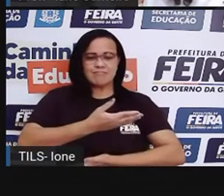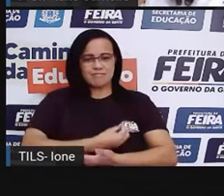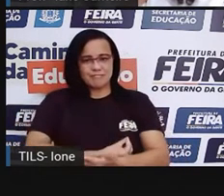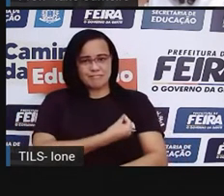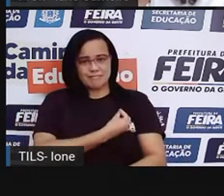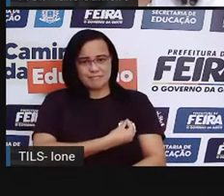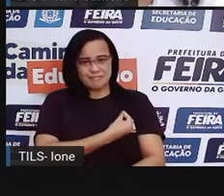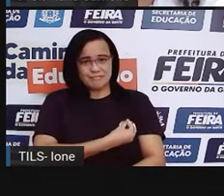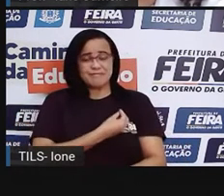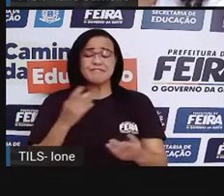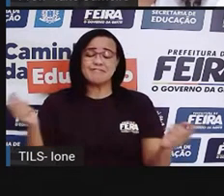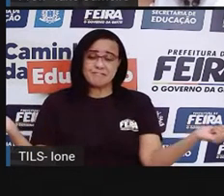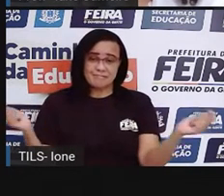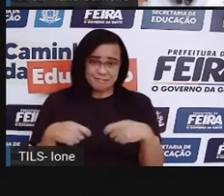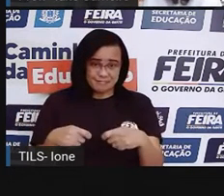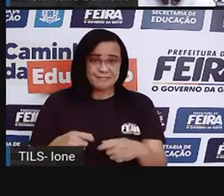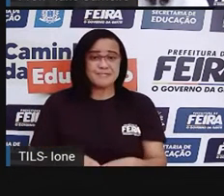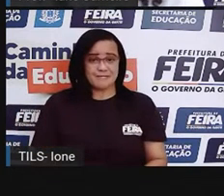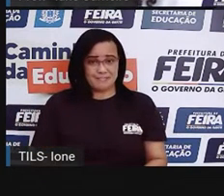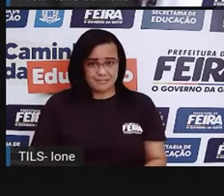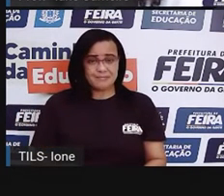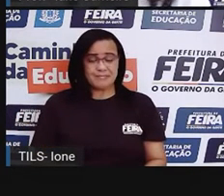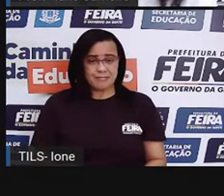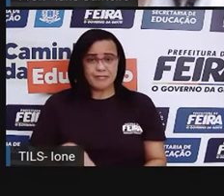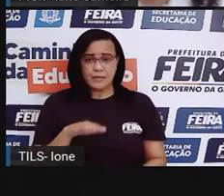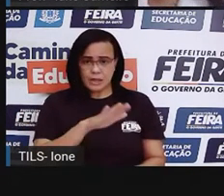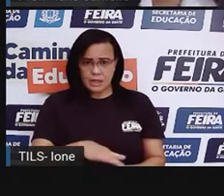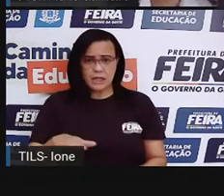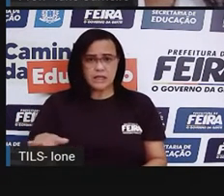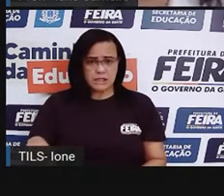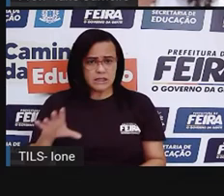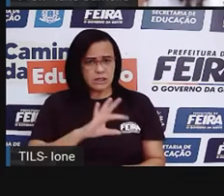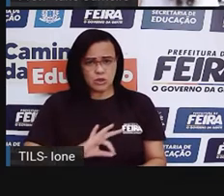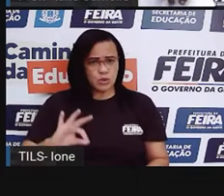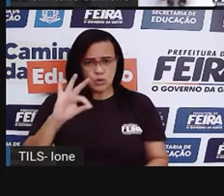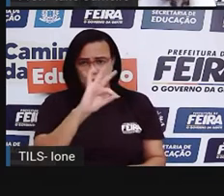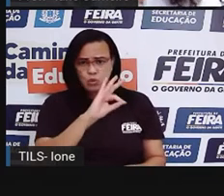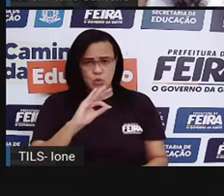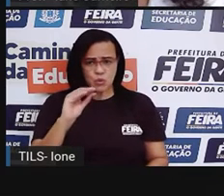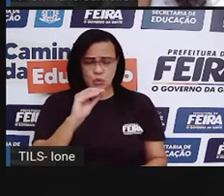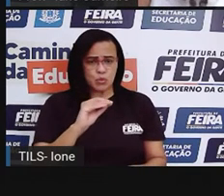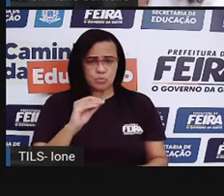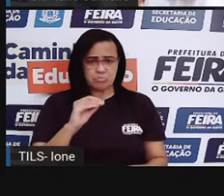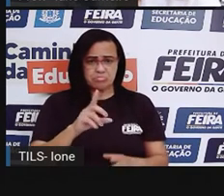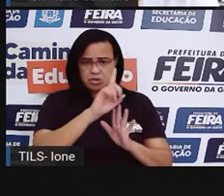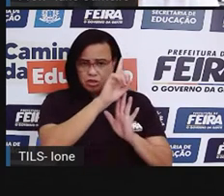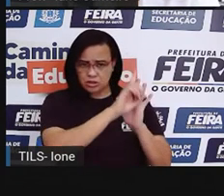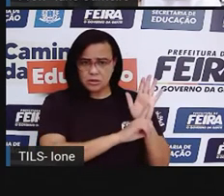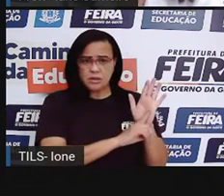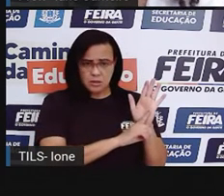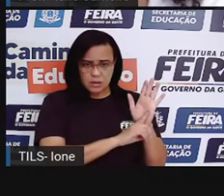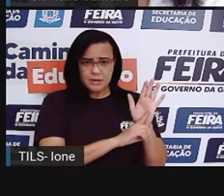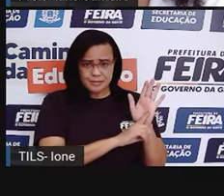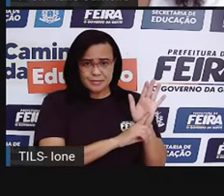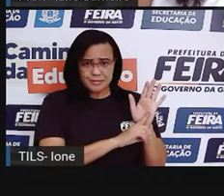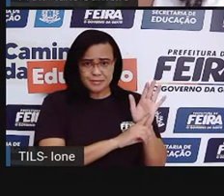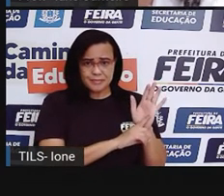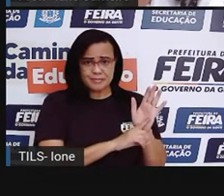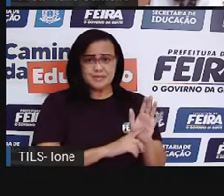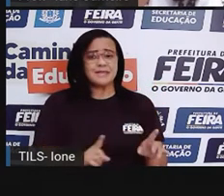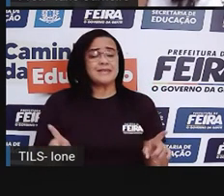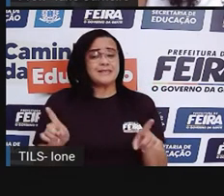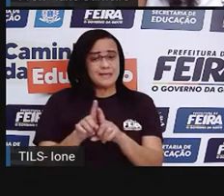Ó, a criança, além desses direitos, né? Além de ter direitos, as crianças têm alguns